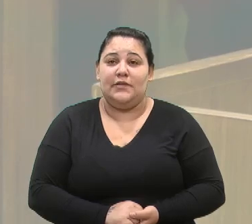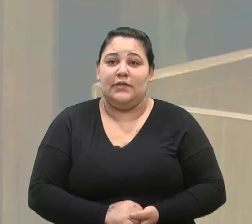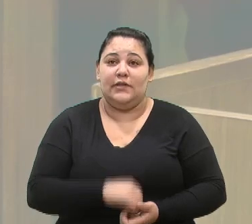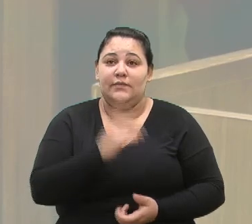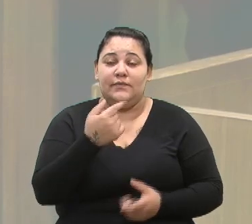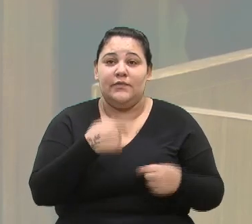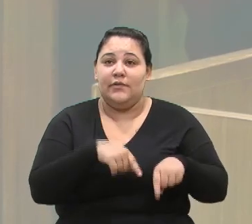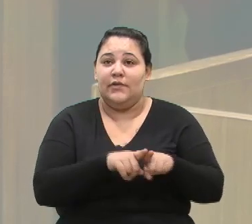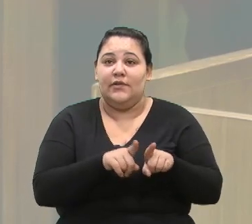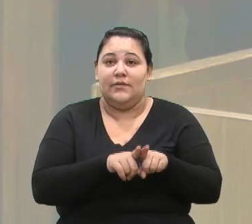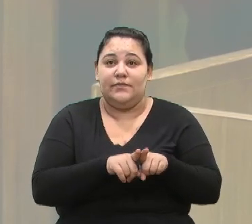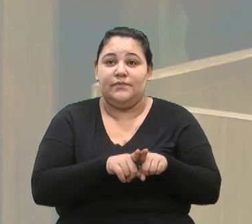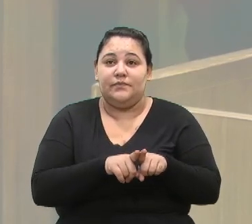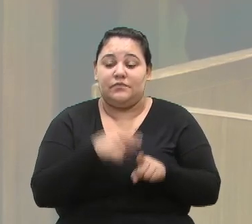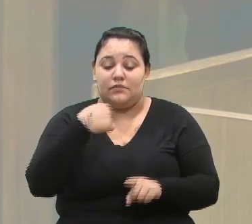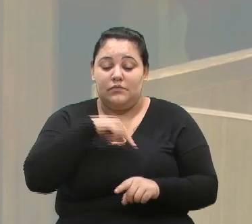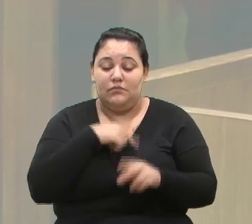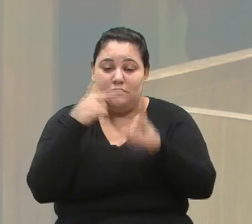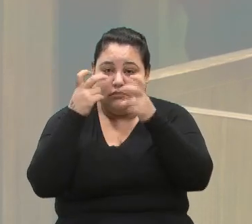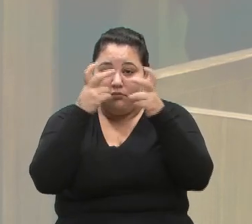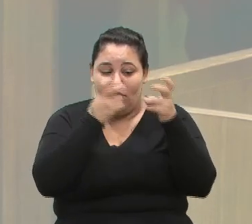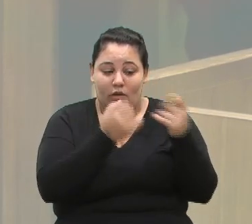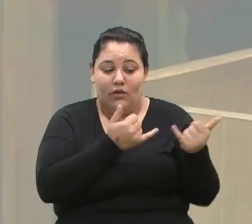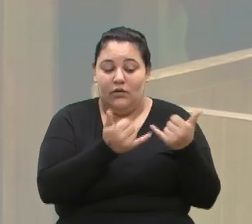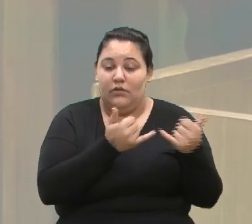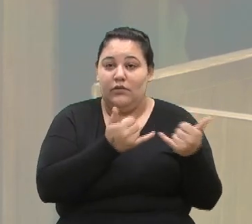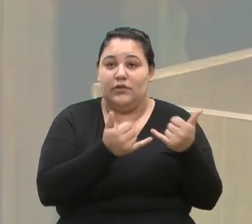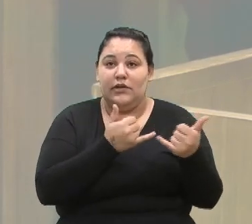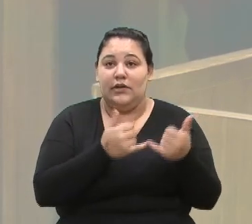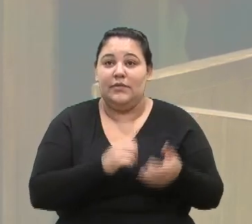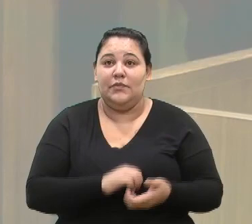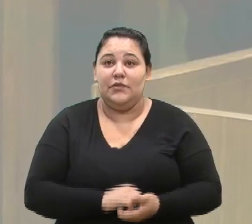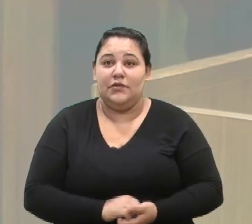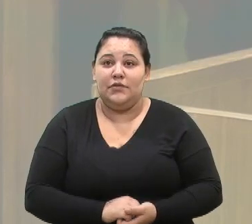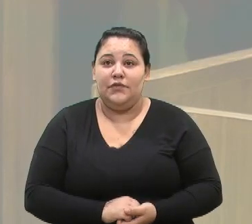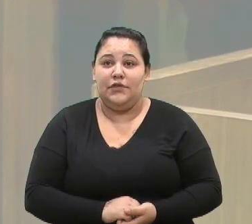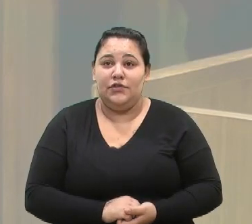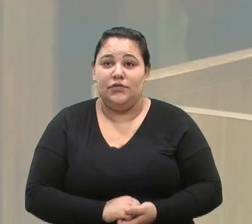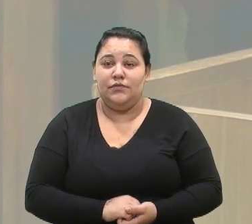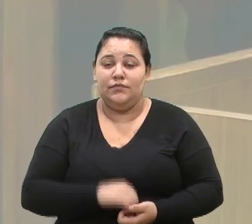Porque a gente percebe, por exemplo, uma Secretaria de Obras com muita dificuldade.